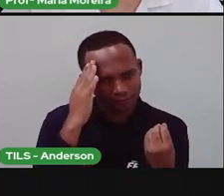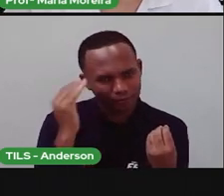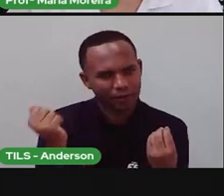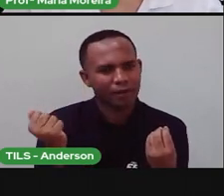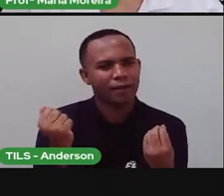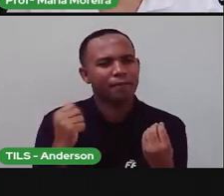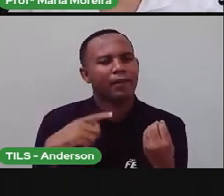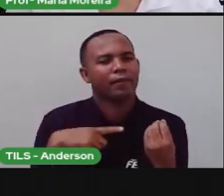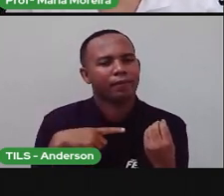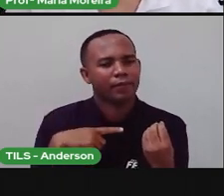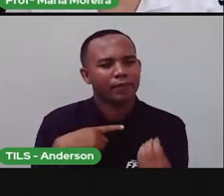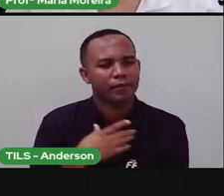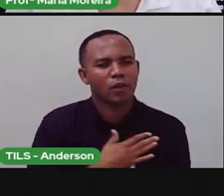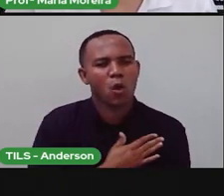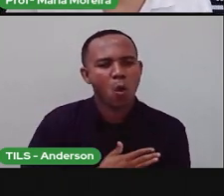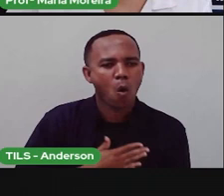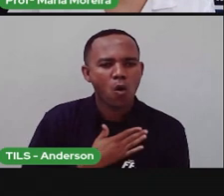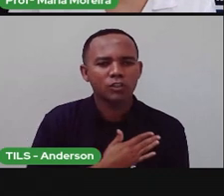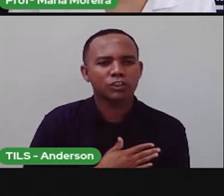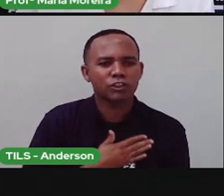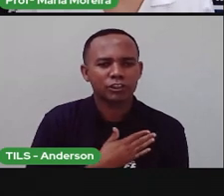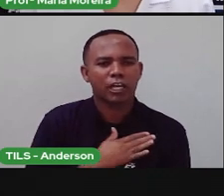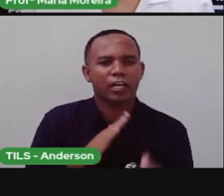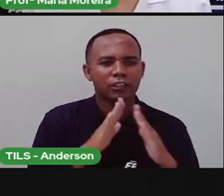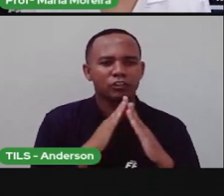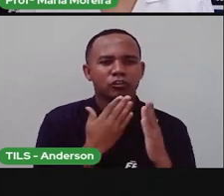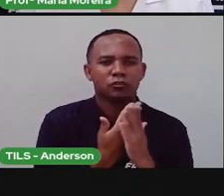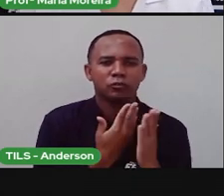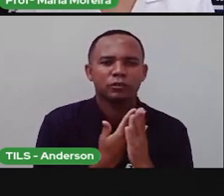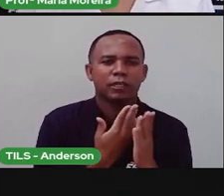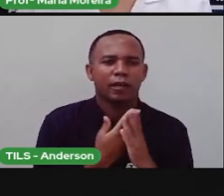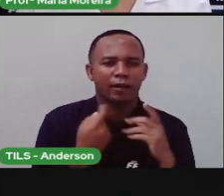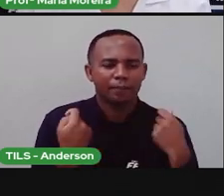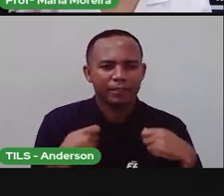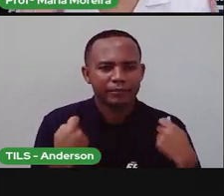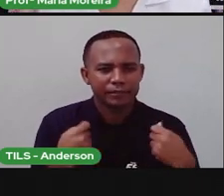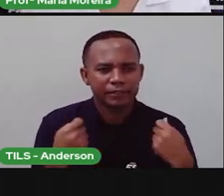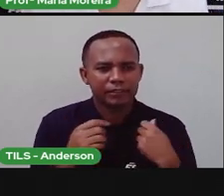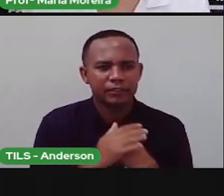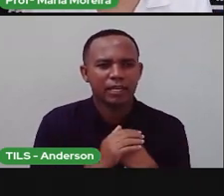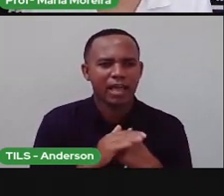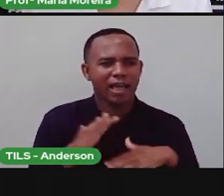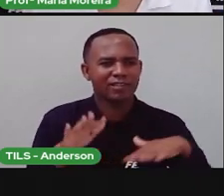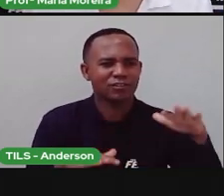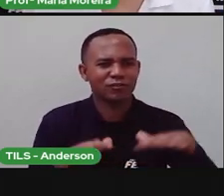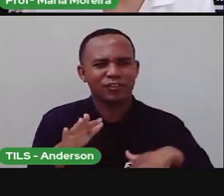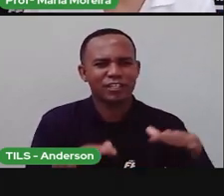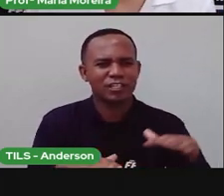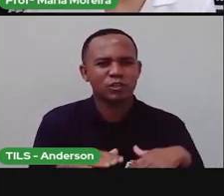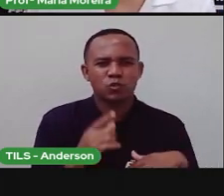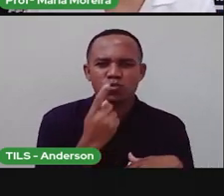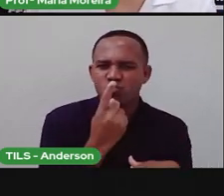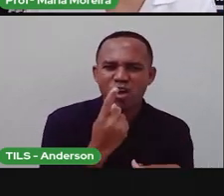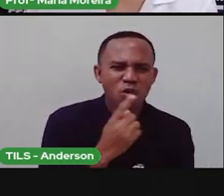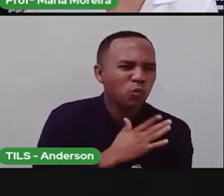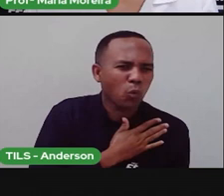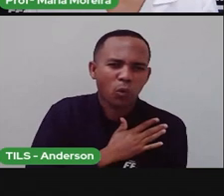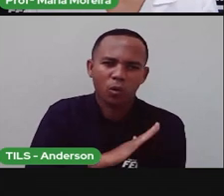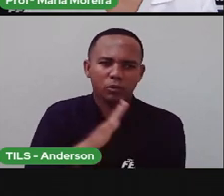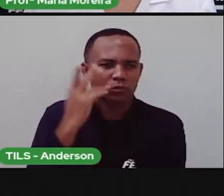Tem que gostar de estudar. Não gosta de uma disciplina, tudo bem. Todo mundo tem dificuldade em alguma coisa. A gente precisa,